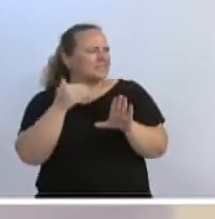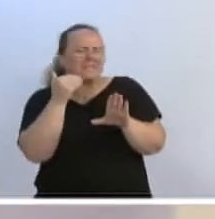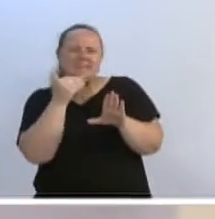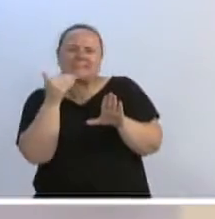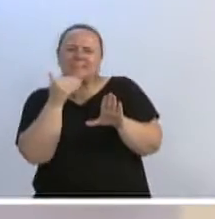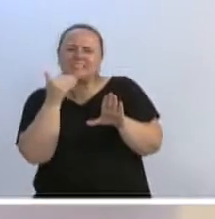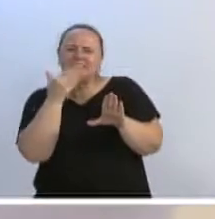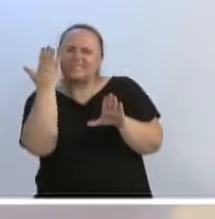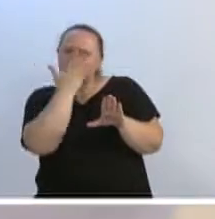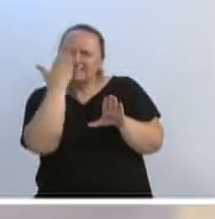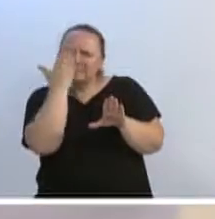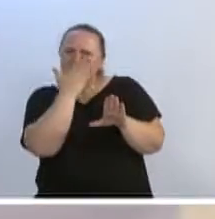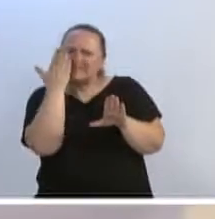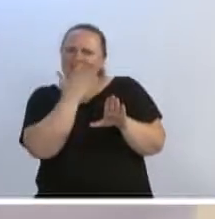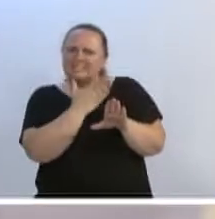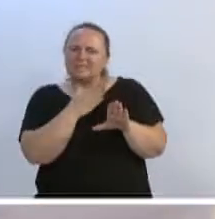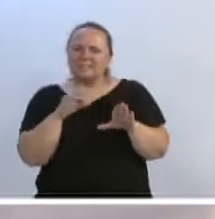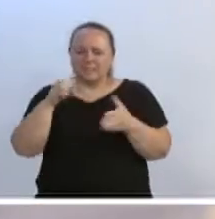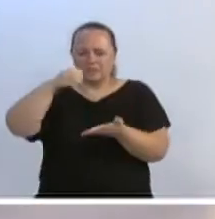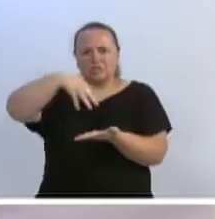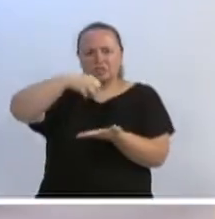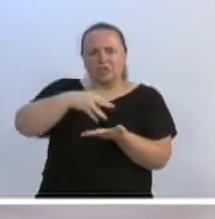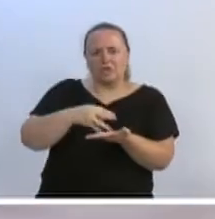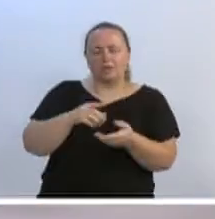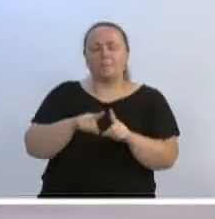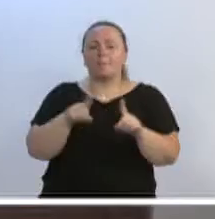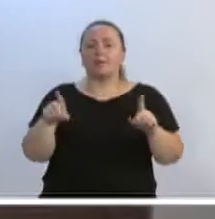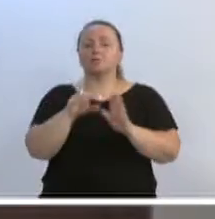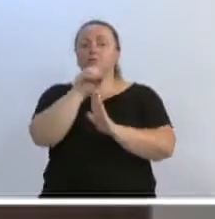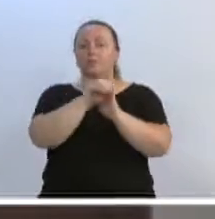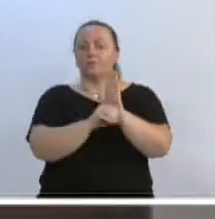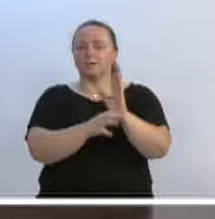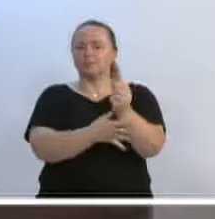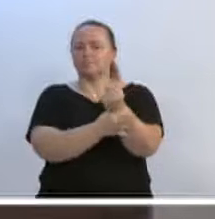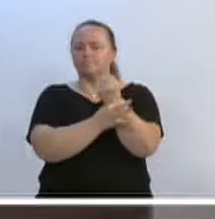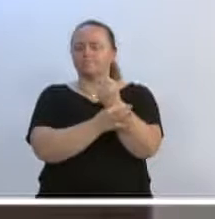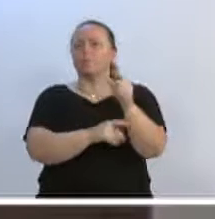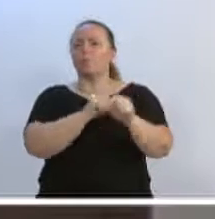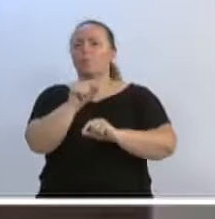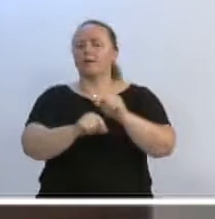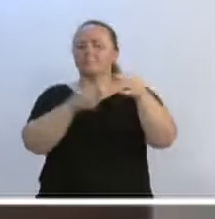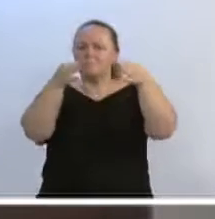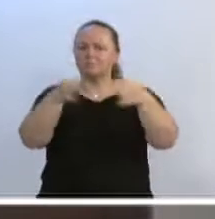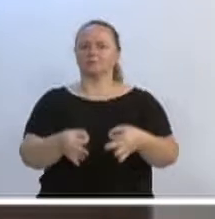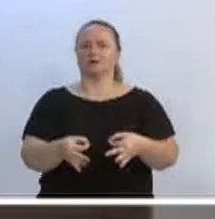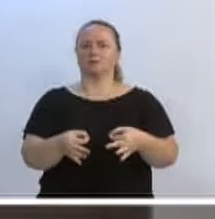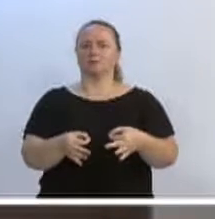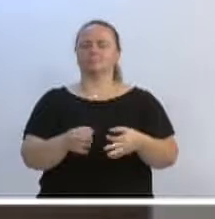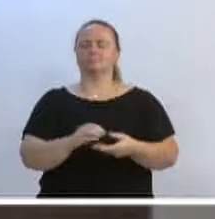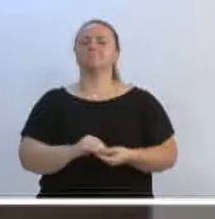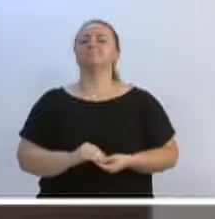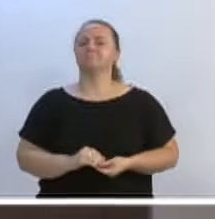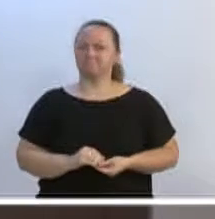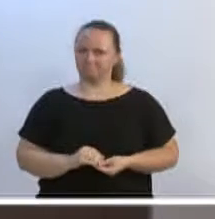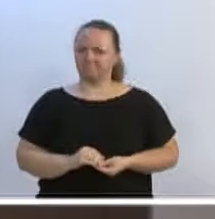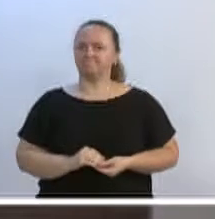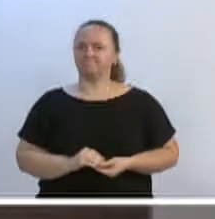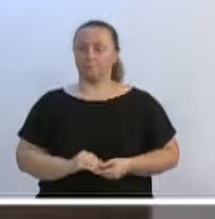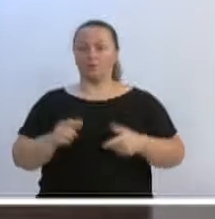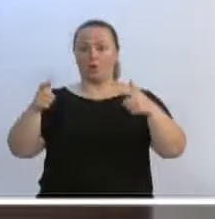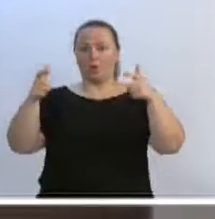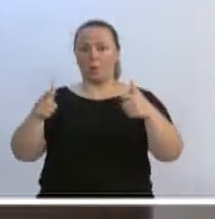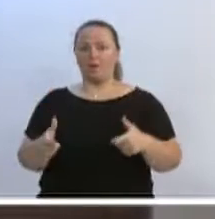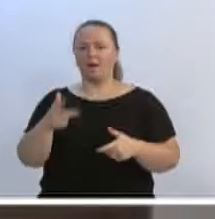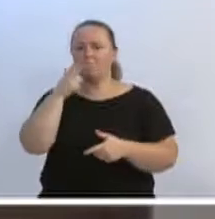saiu escuro aqui. Mas o ofício garante agora, de forma formal, os espaços que nós temos ociosos nas